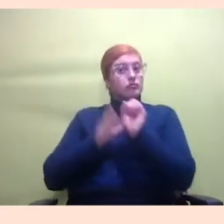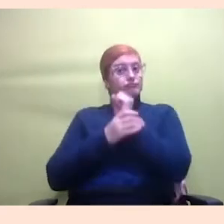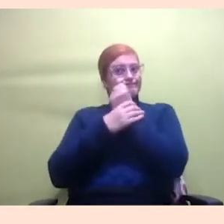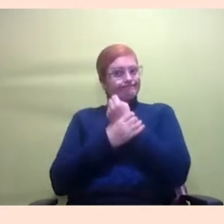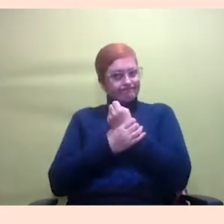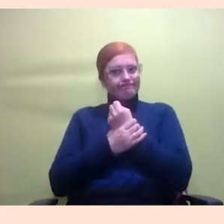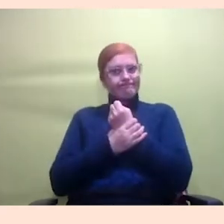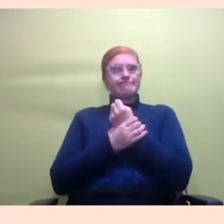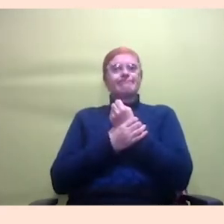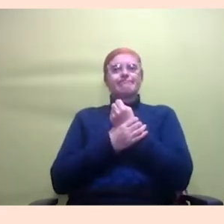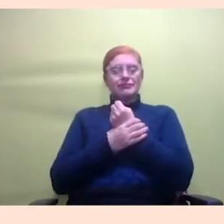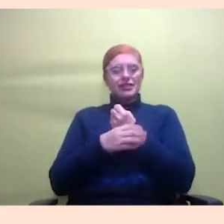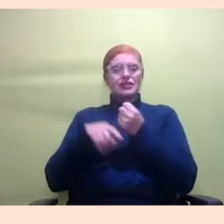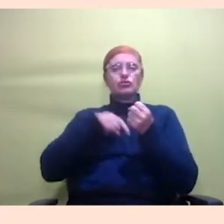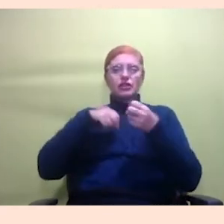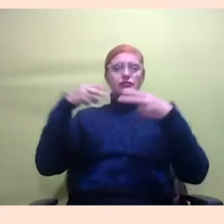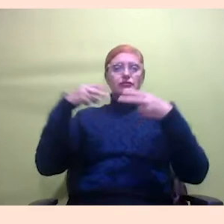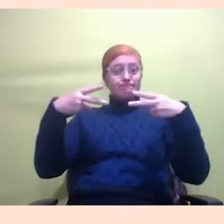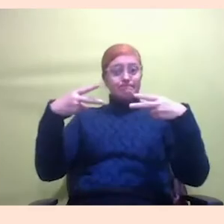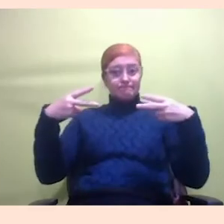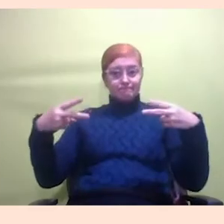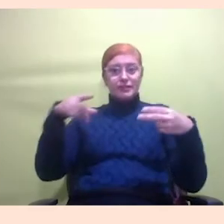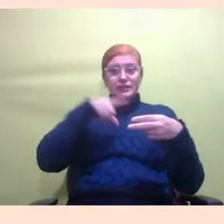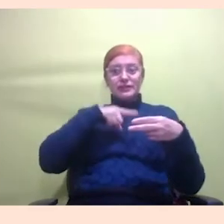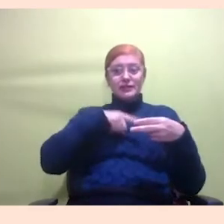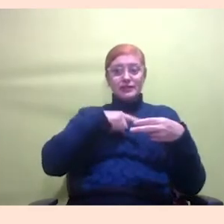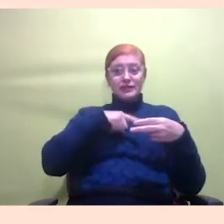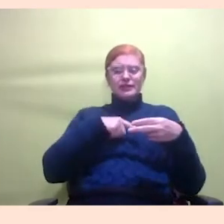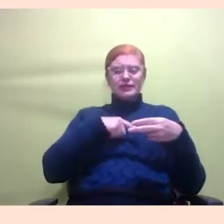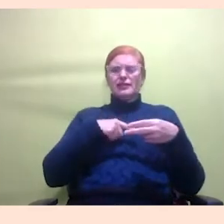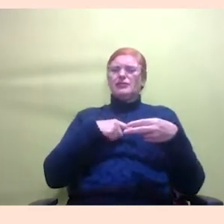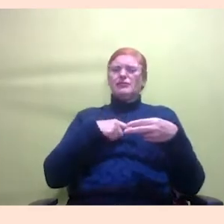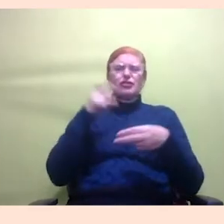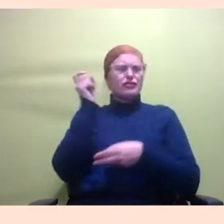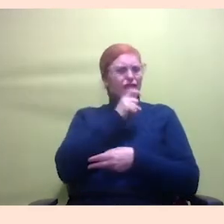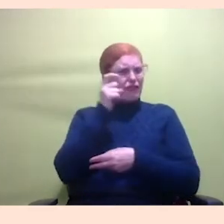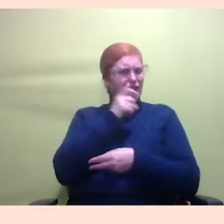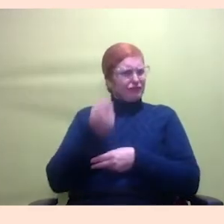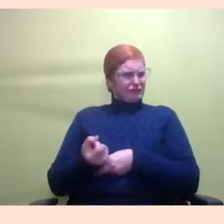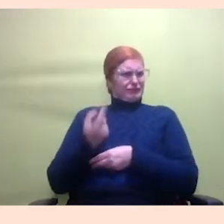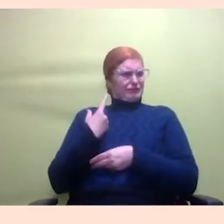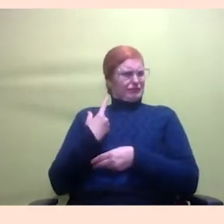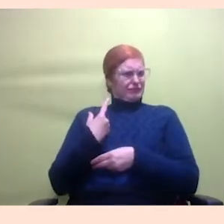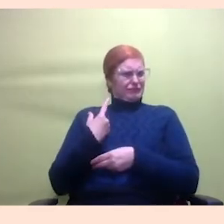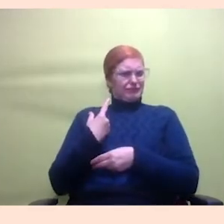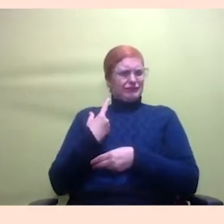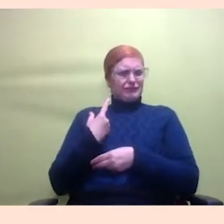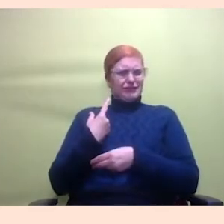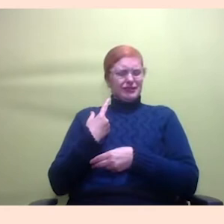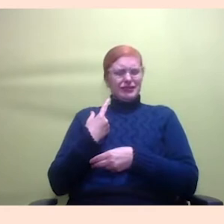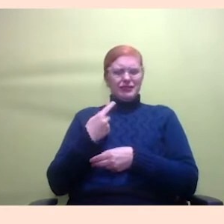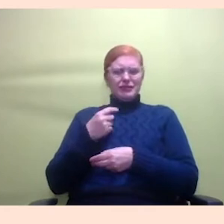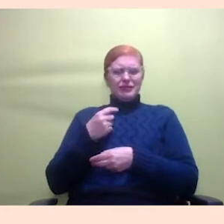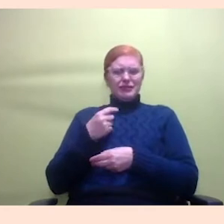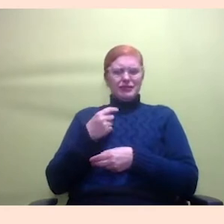ela dizia eu dizia Fernanda tem um monte de perfil fake estranho me seguindo ela Laina você fez eu postei nudes ela fez mas você quer o que Laina